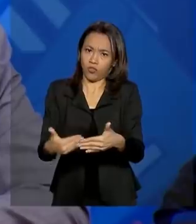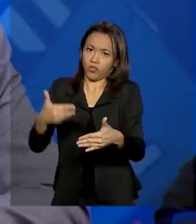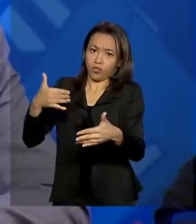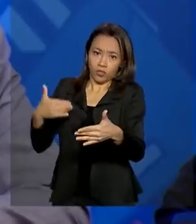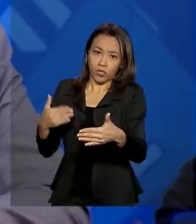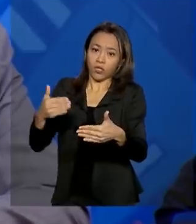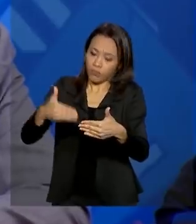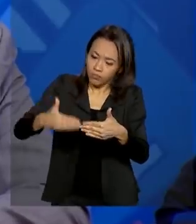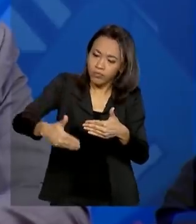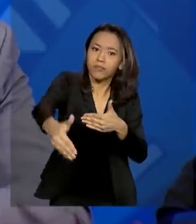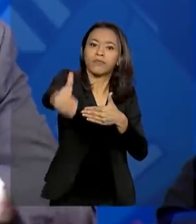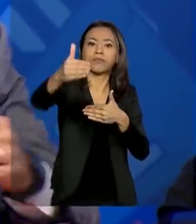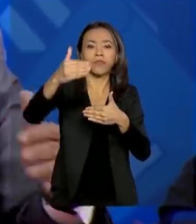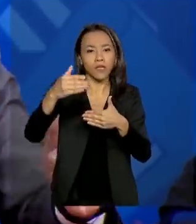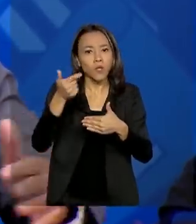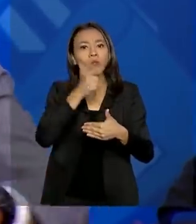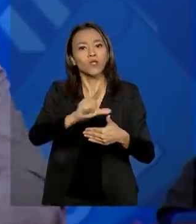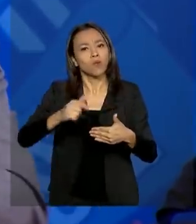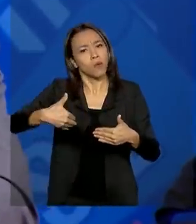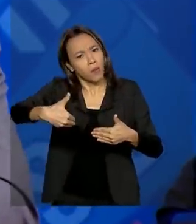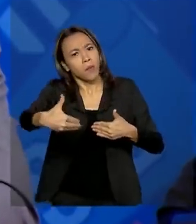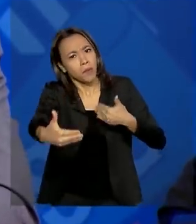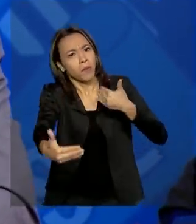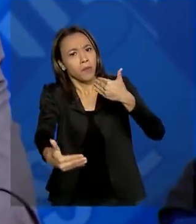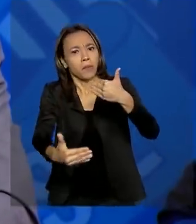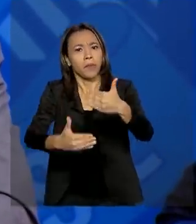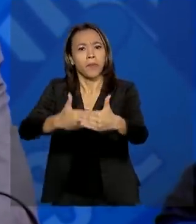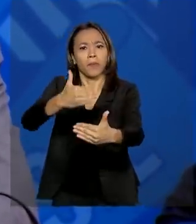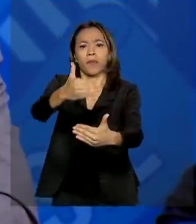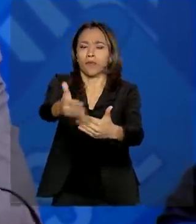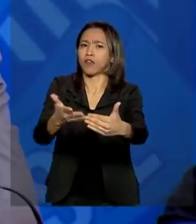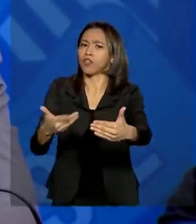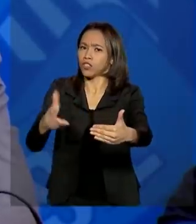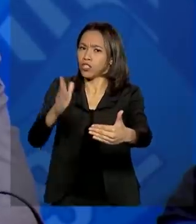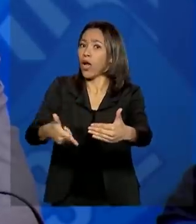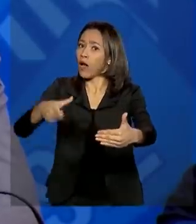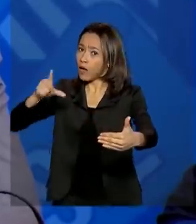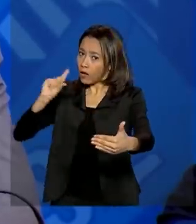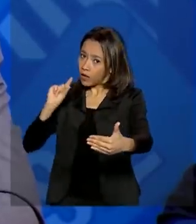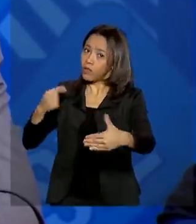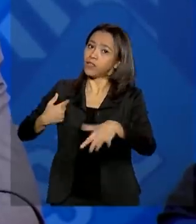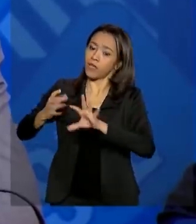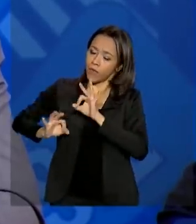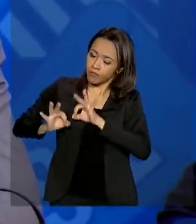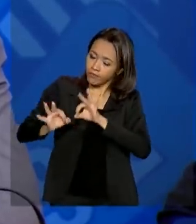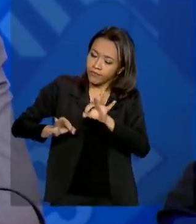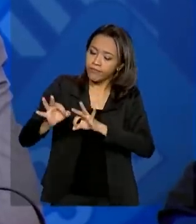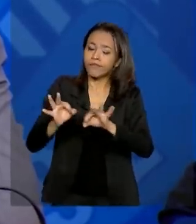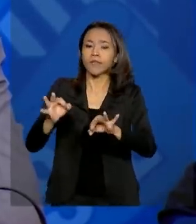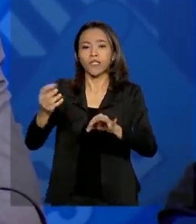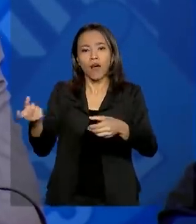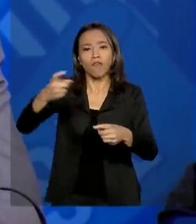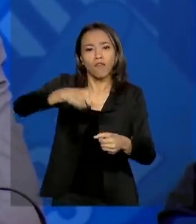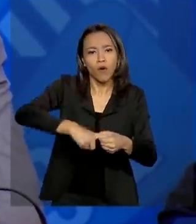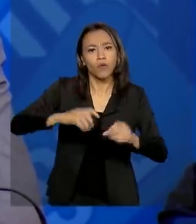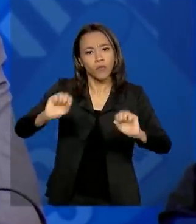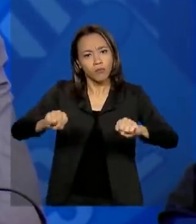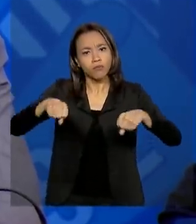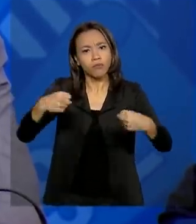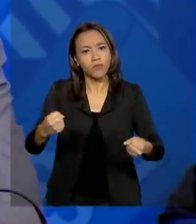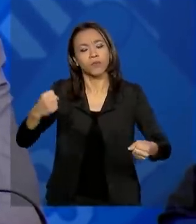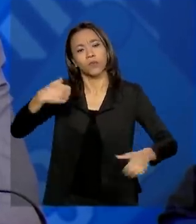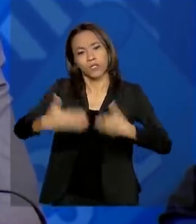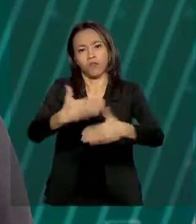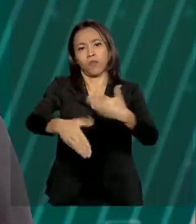continuar naquele processo que já vinha sendo estabelecido pelo governo Bolsonaro, de retomada, de crescimento do país